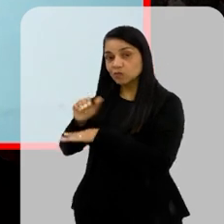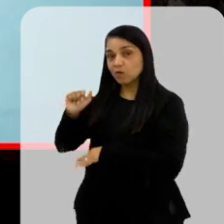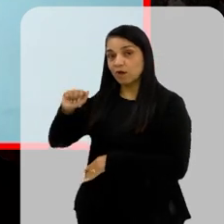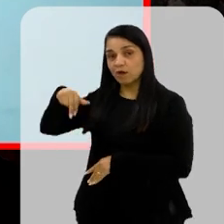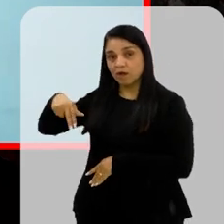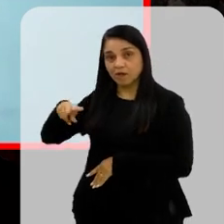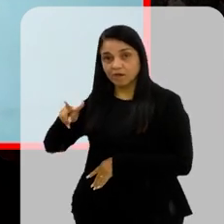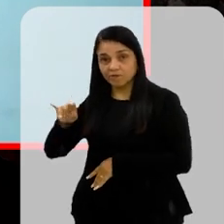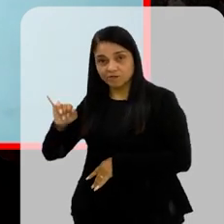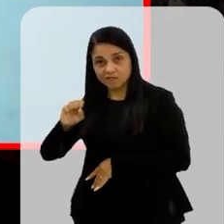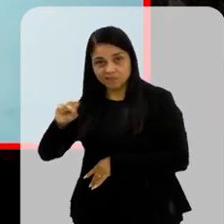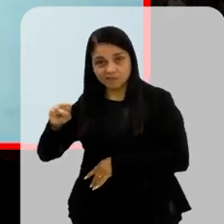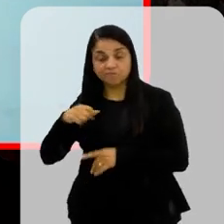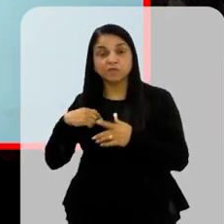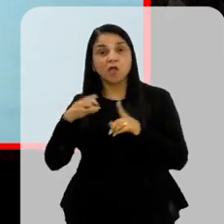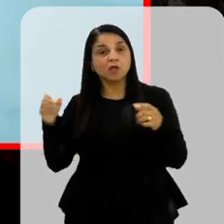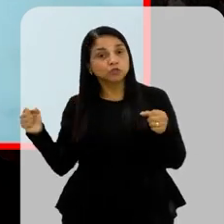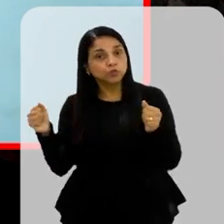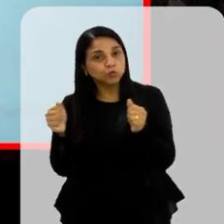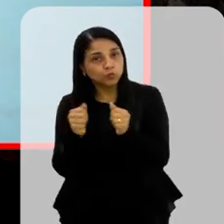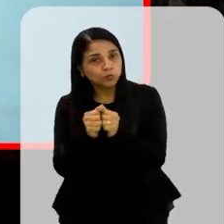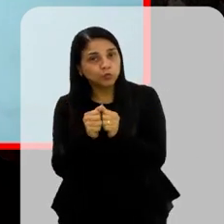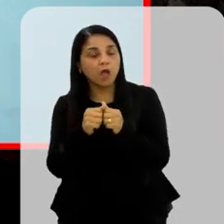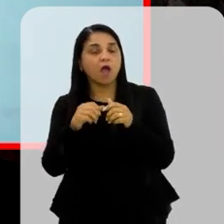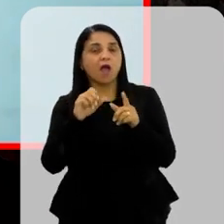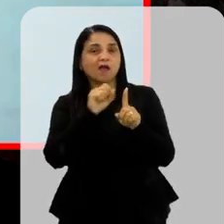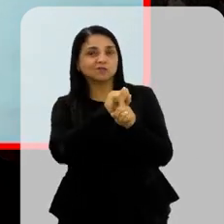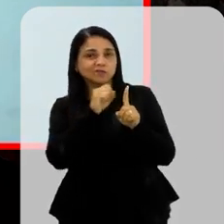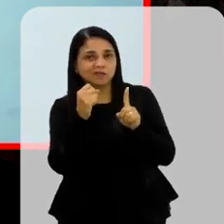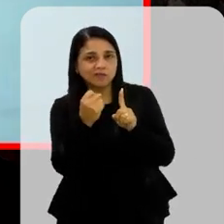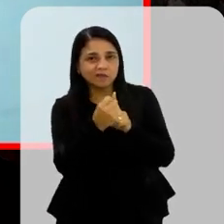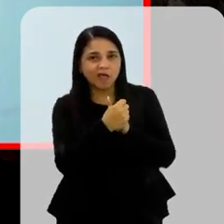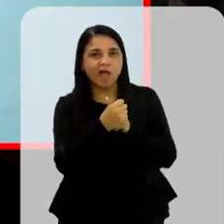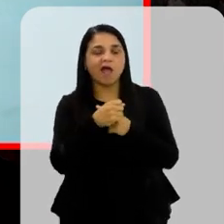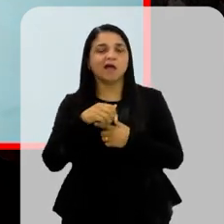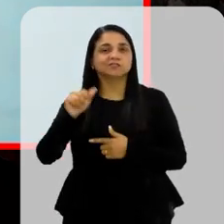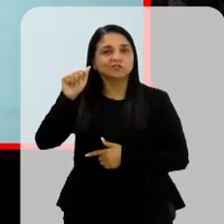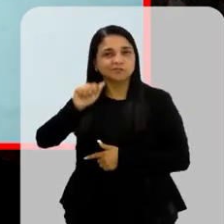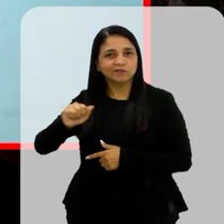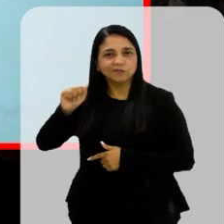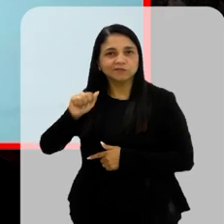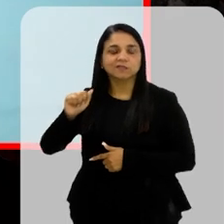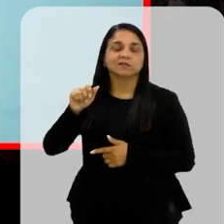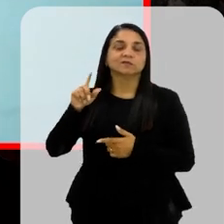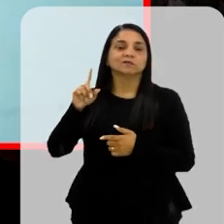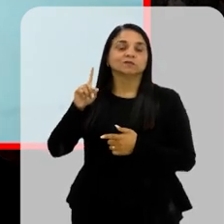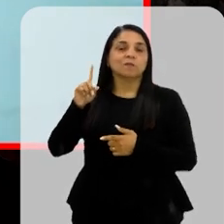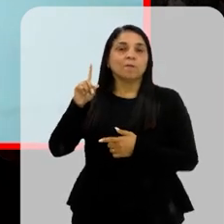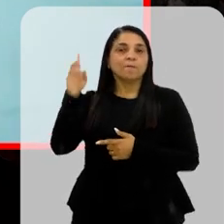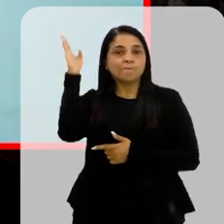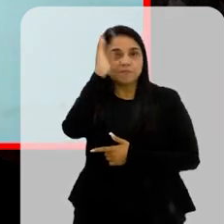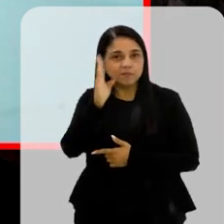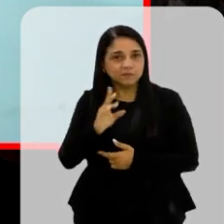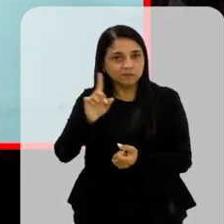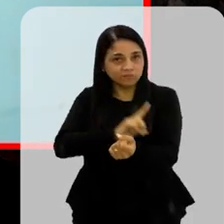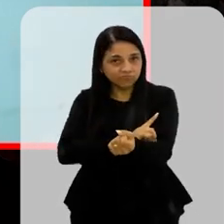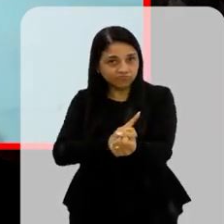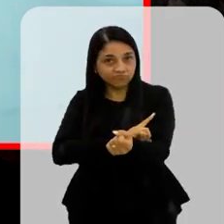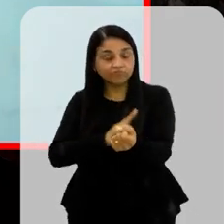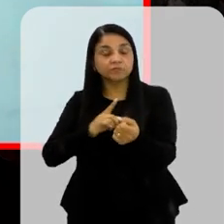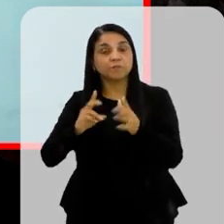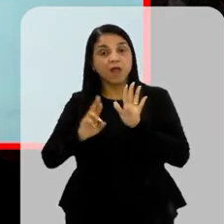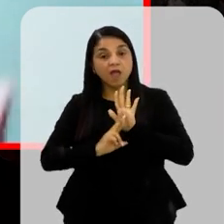Anvisa Para juntar Sociedades E entidades Como o Instituto Diabetes Brasil Sociedade Brasileira De Diabetes Para que a gente Pudesse